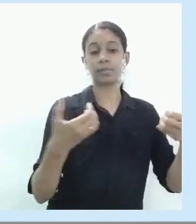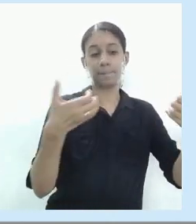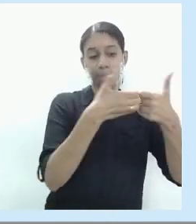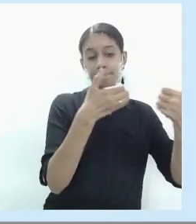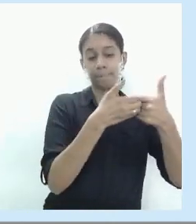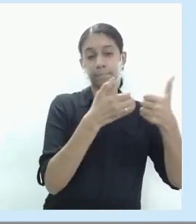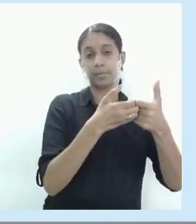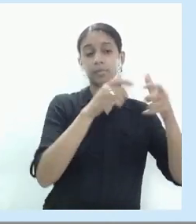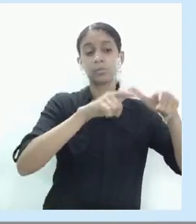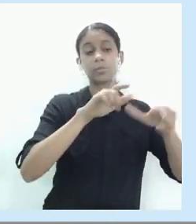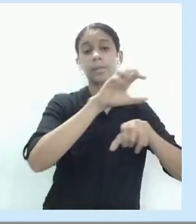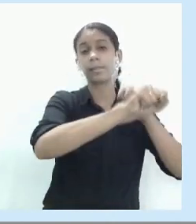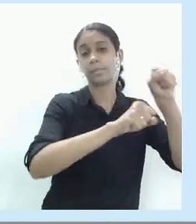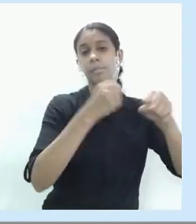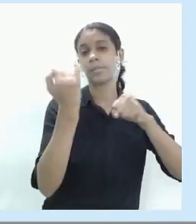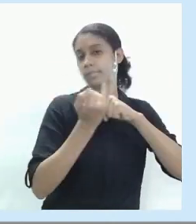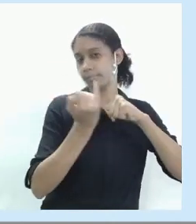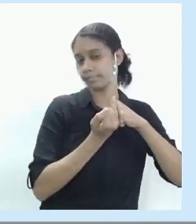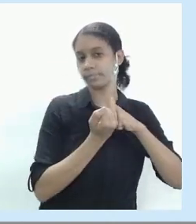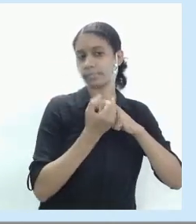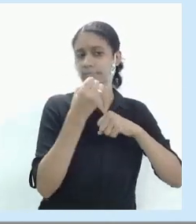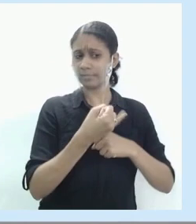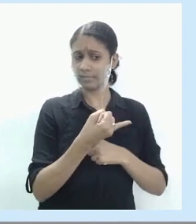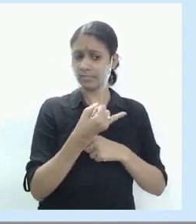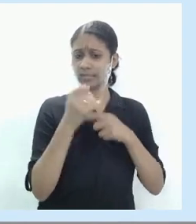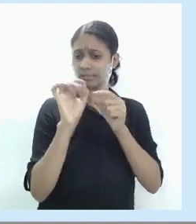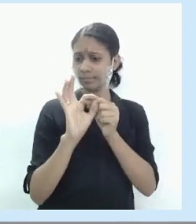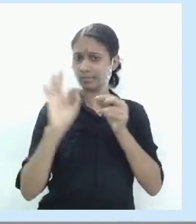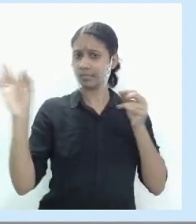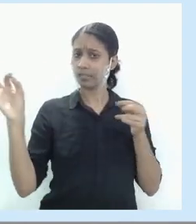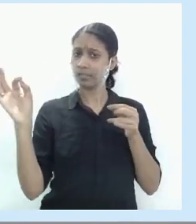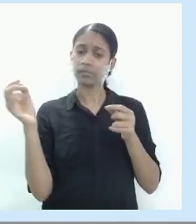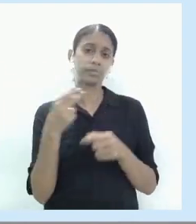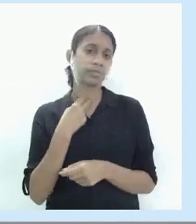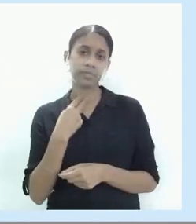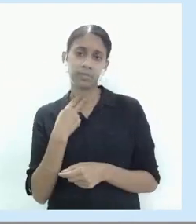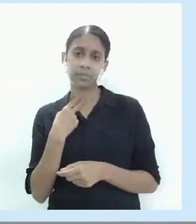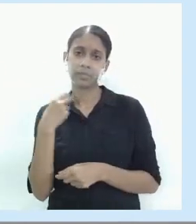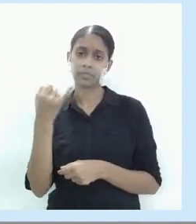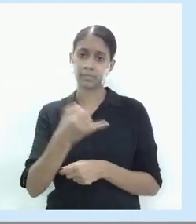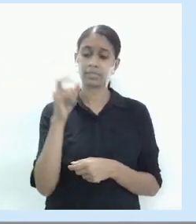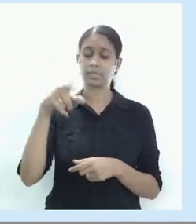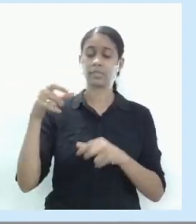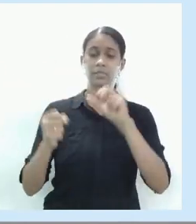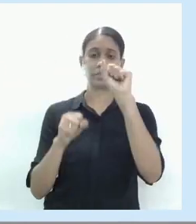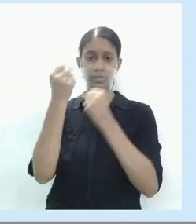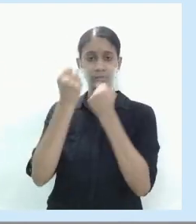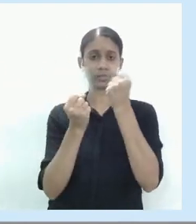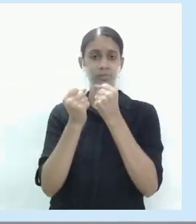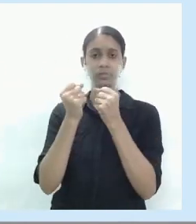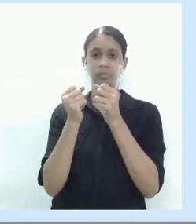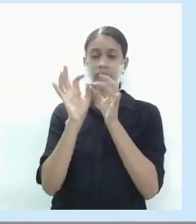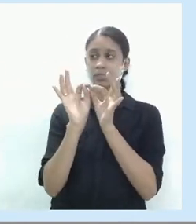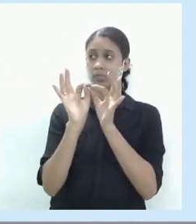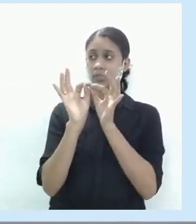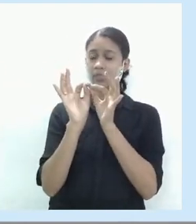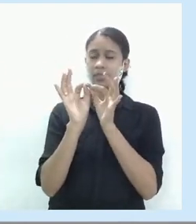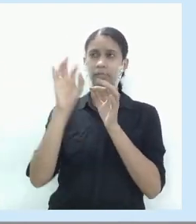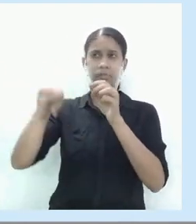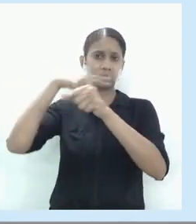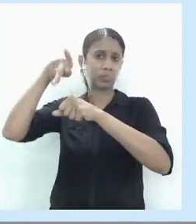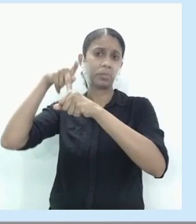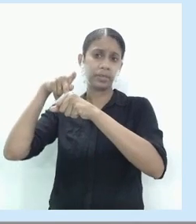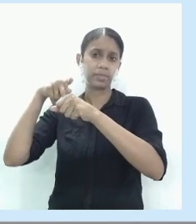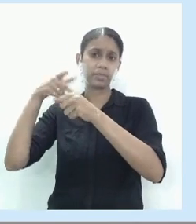pode estar distante. Então se eu tenho uma mineradora de origem em bandeira estrangeira e ela quer atuar naquele país, logicamente